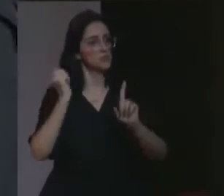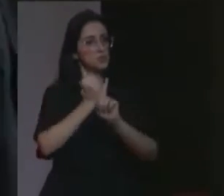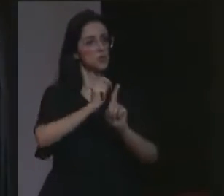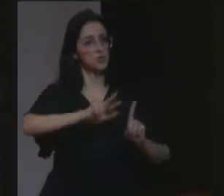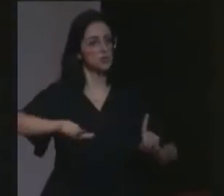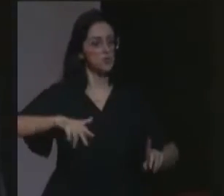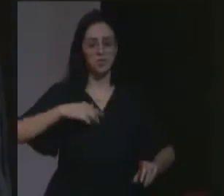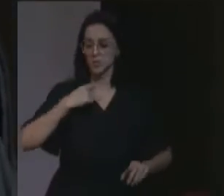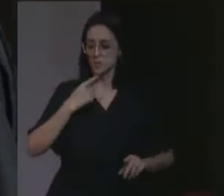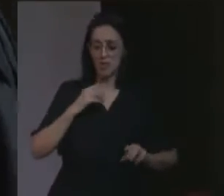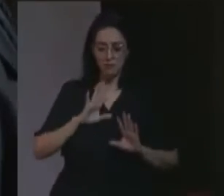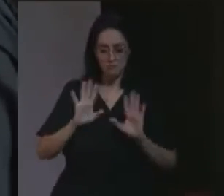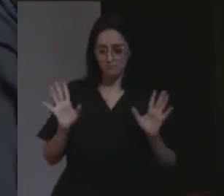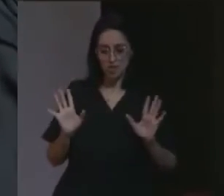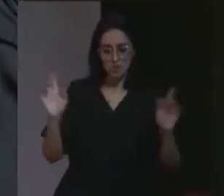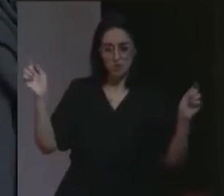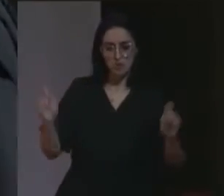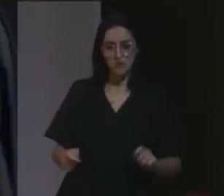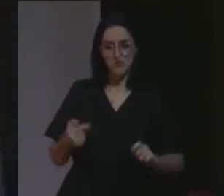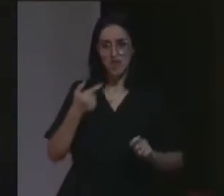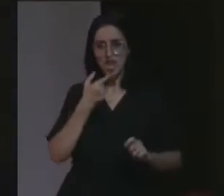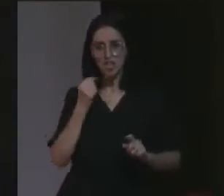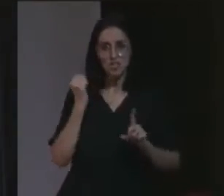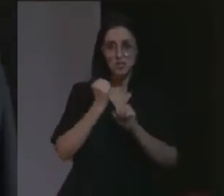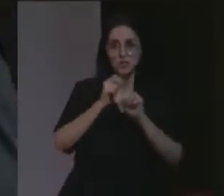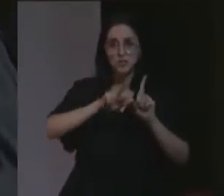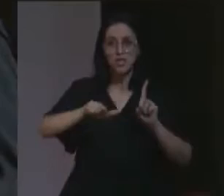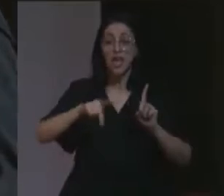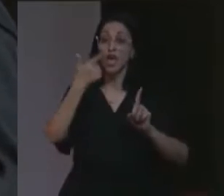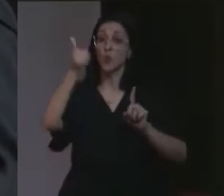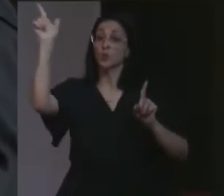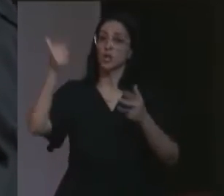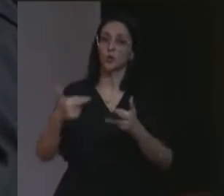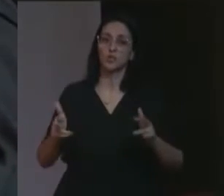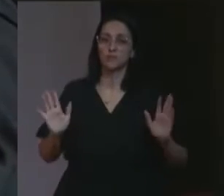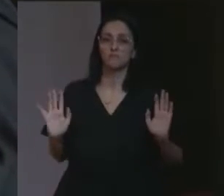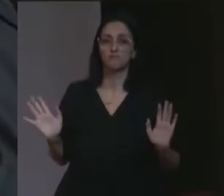Não é possível afirmar o coenso de genocídio. Genocídio é outra coisa.